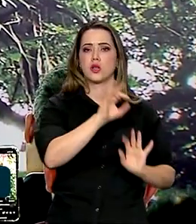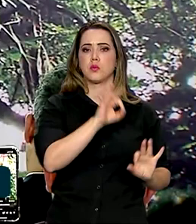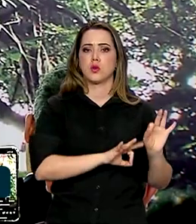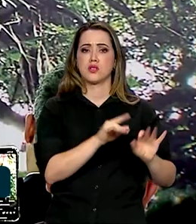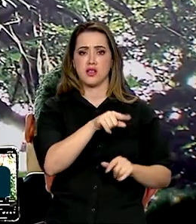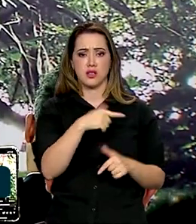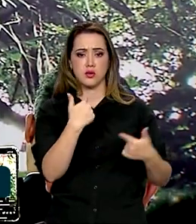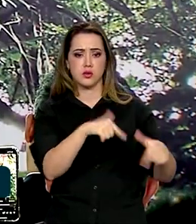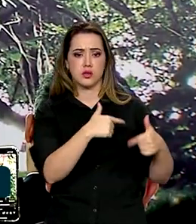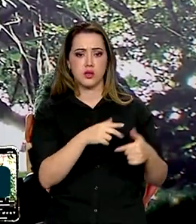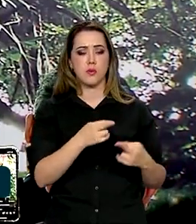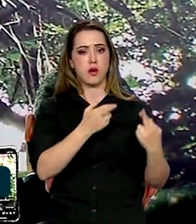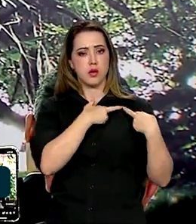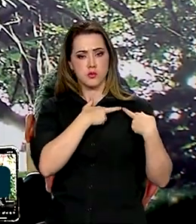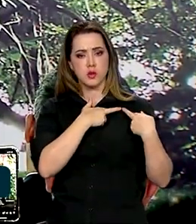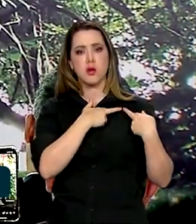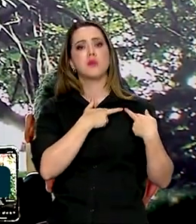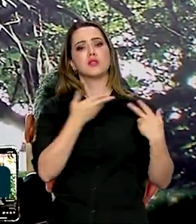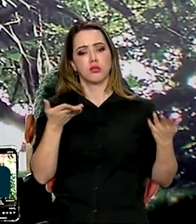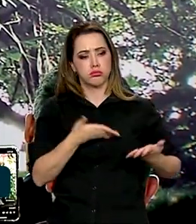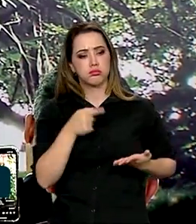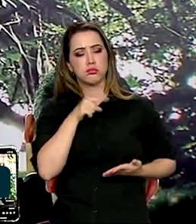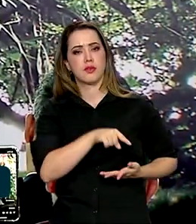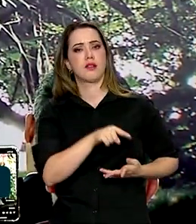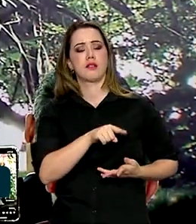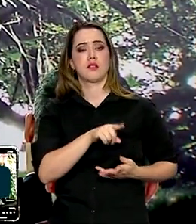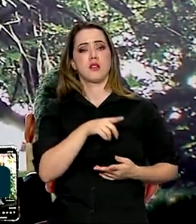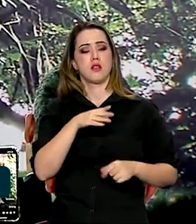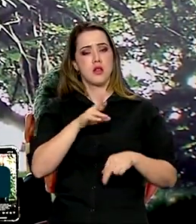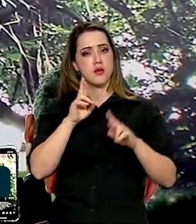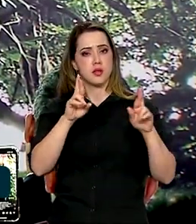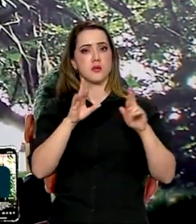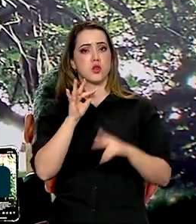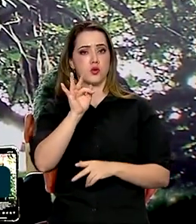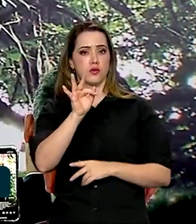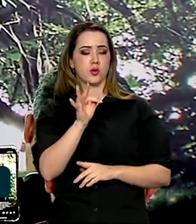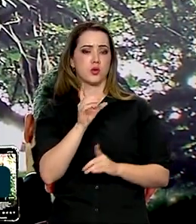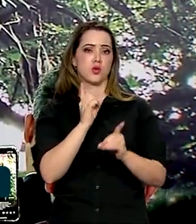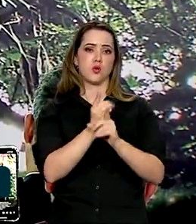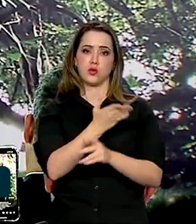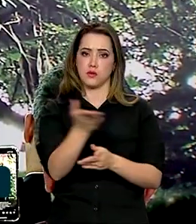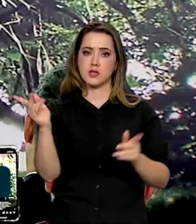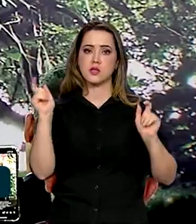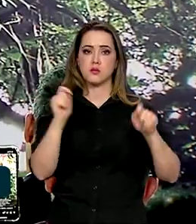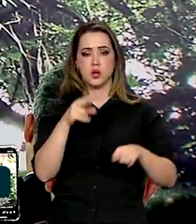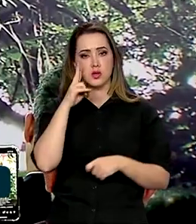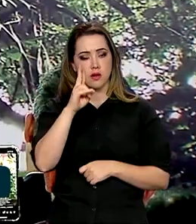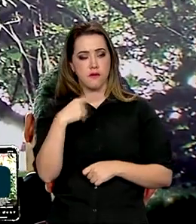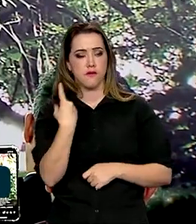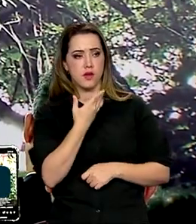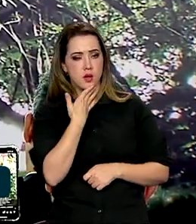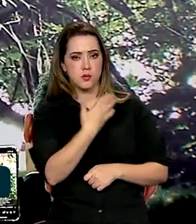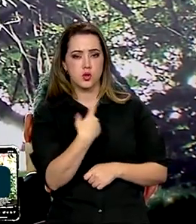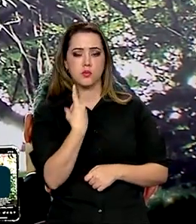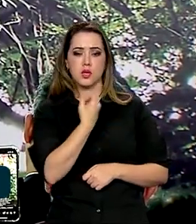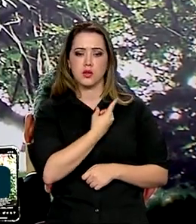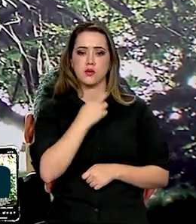tarefa que foi assumida aqui e eu espero que quando tiver o próximo encontro, vocês já possam cobrar de nós algum resultado.